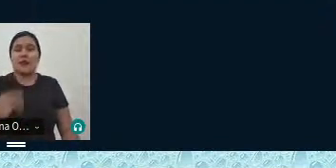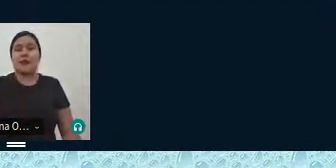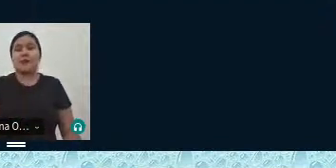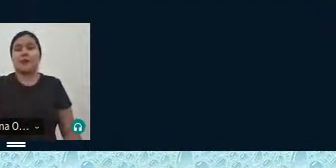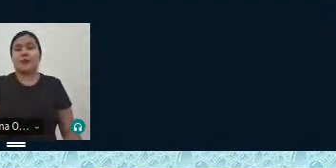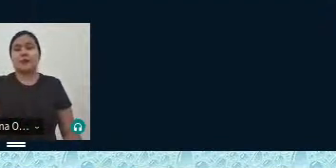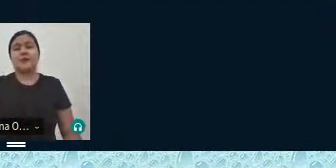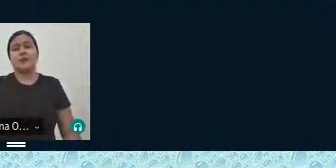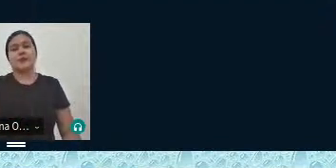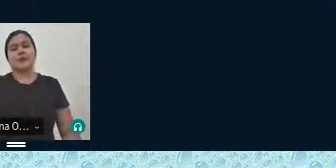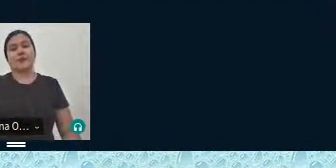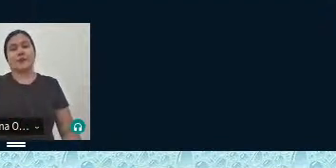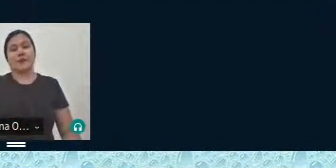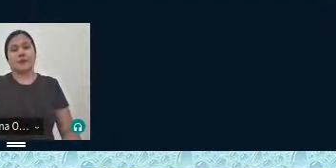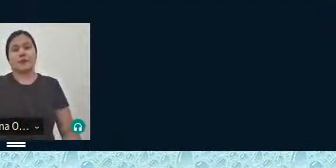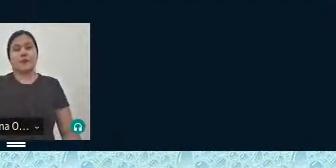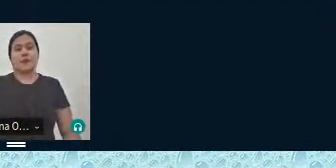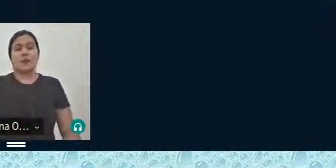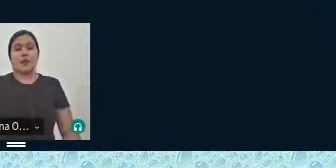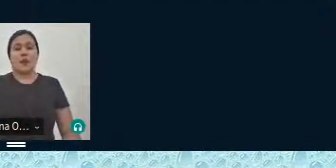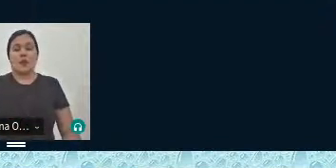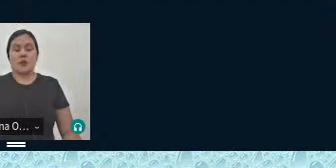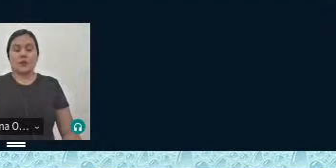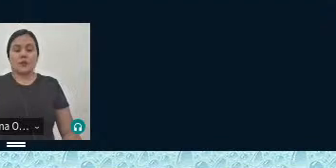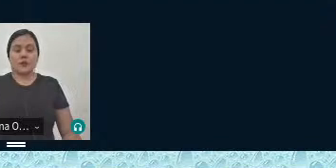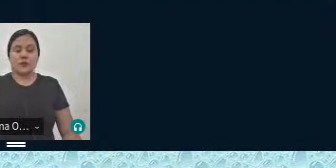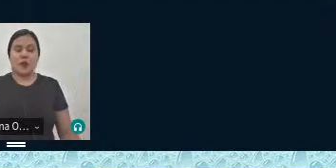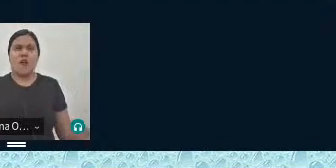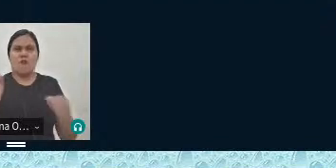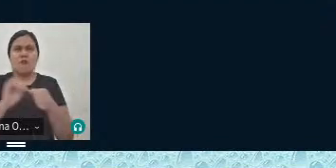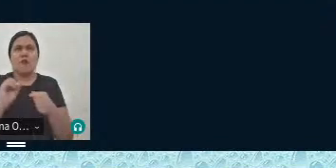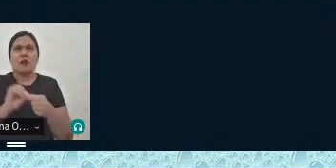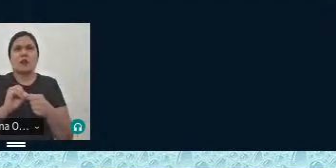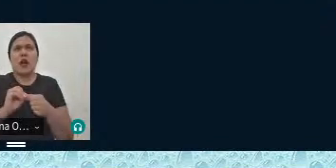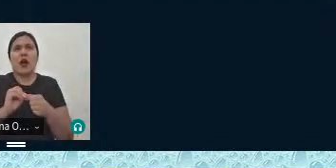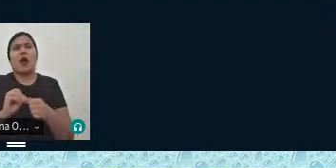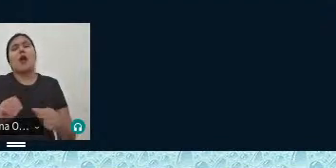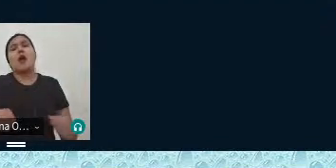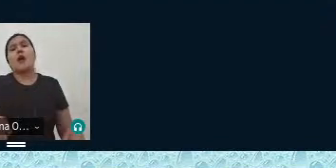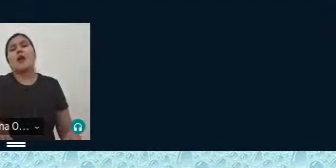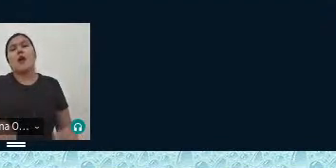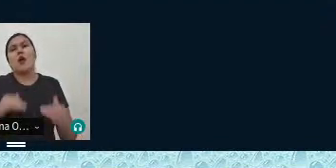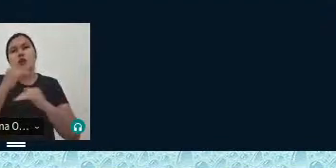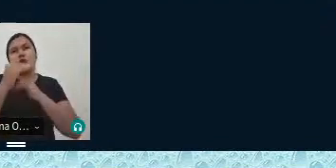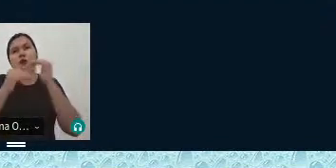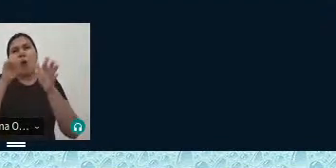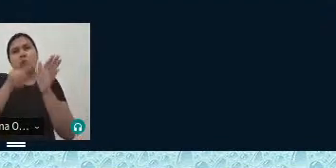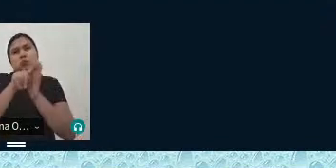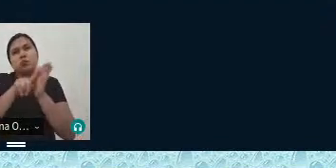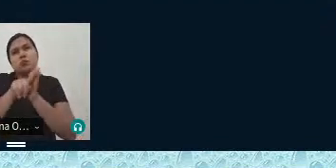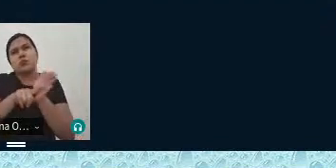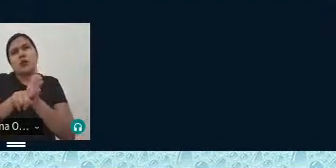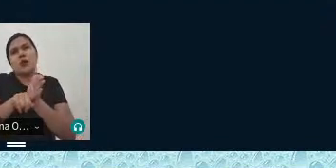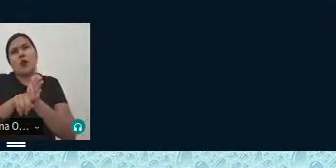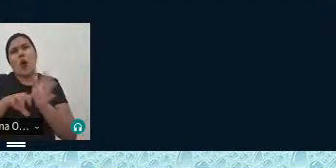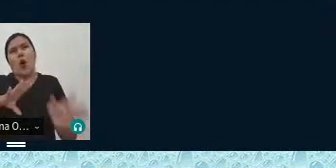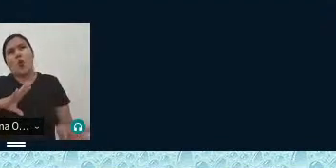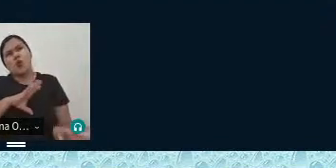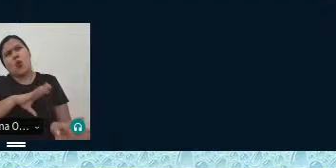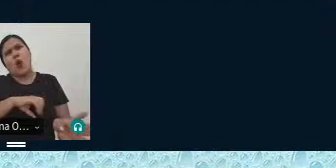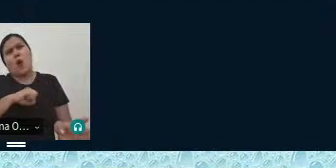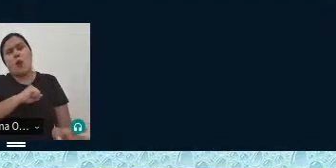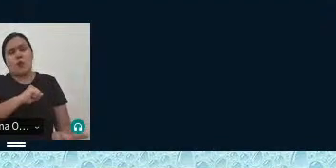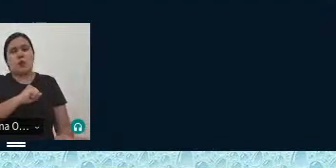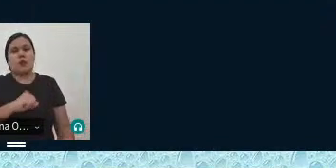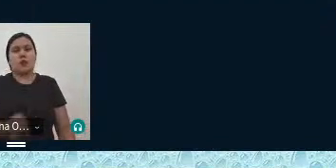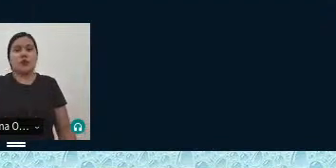lhe indicaram que faça desenvolva uma pesquisa a partir do amor pelo